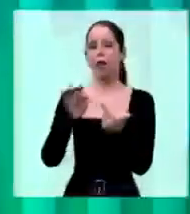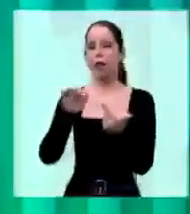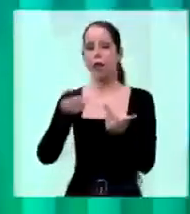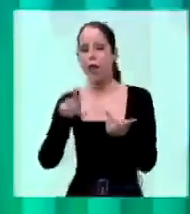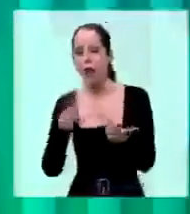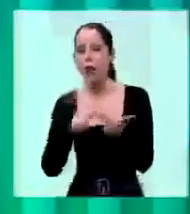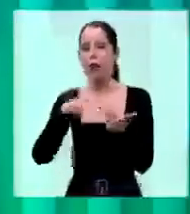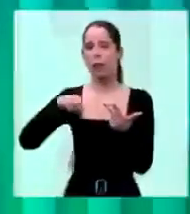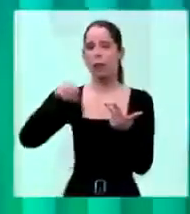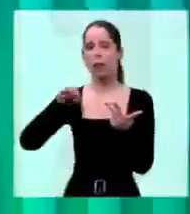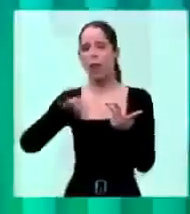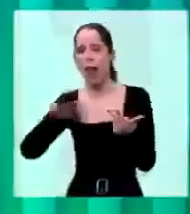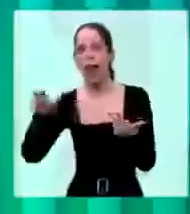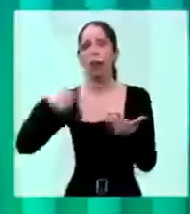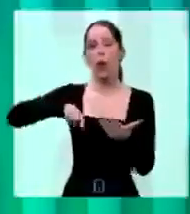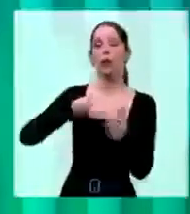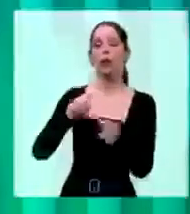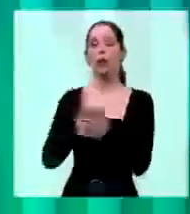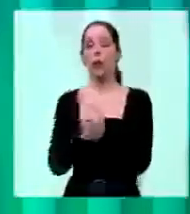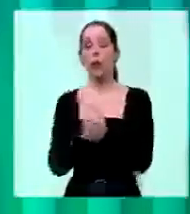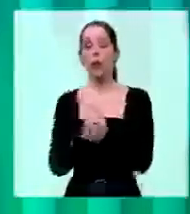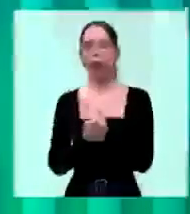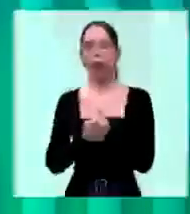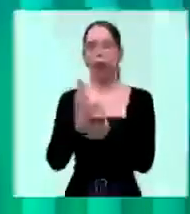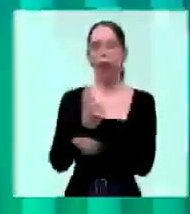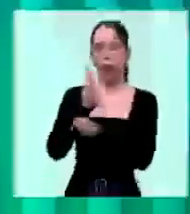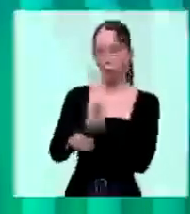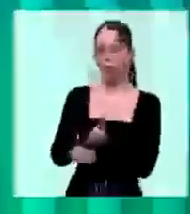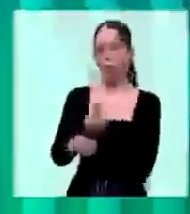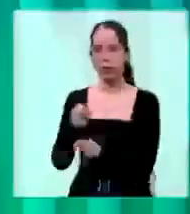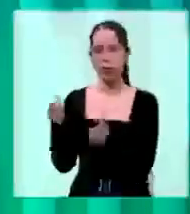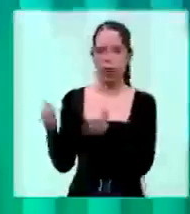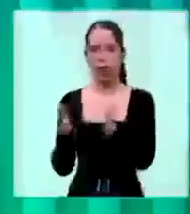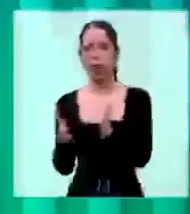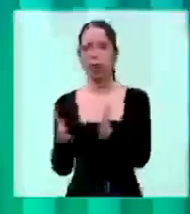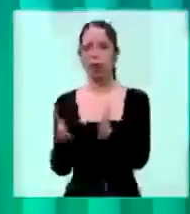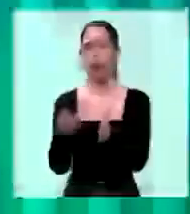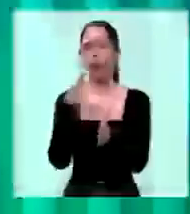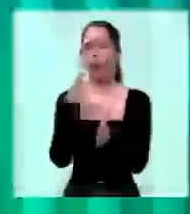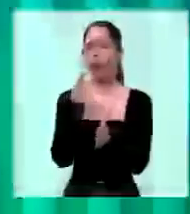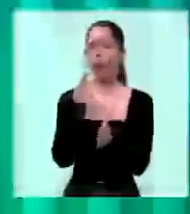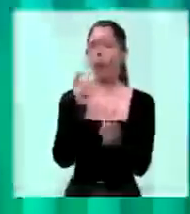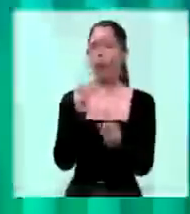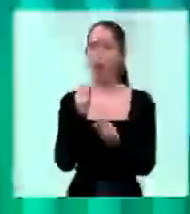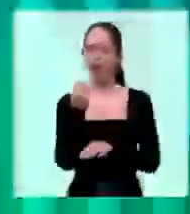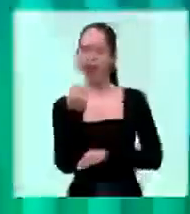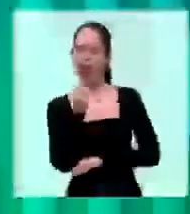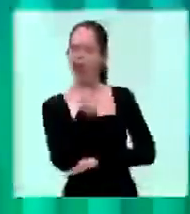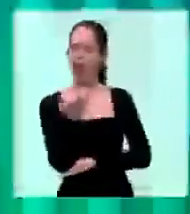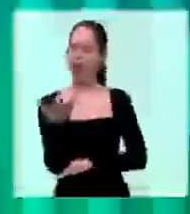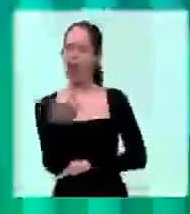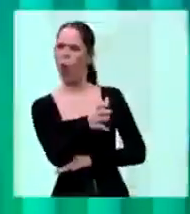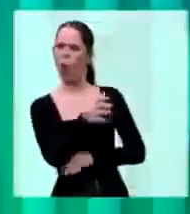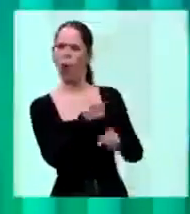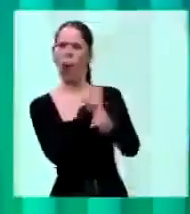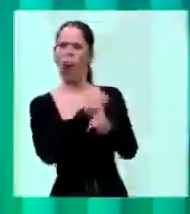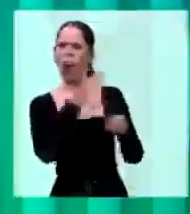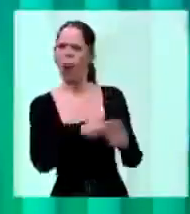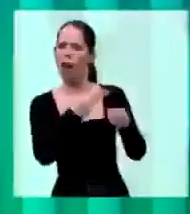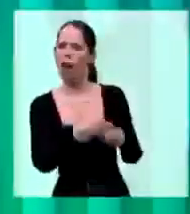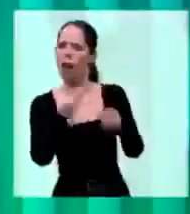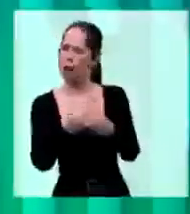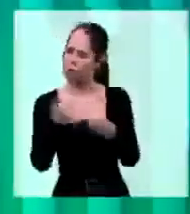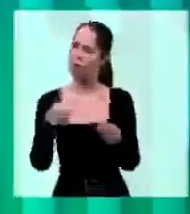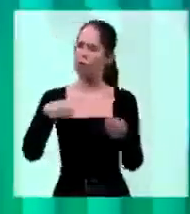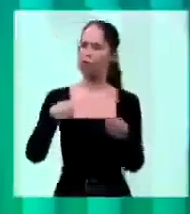nós que representamos um caminho que diz não às obras inacabadas, nós queremos que o senhor acredite que mudar é possível. Às